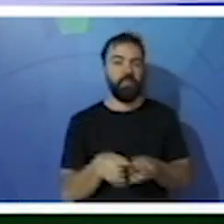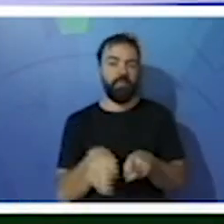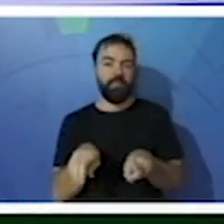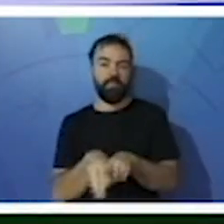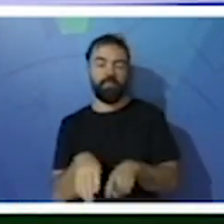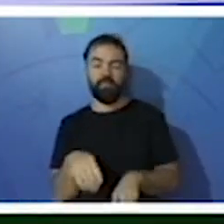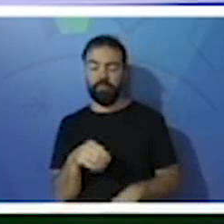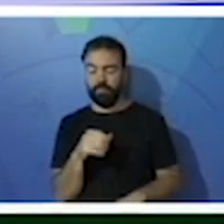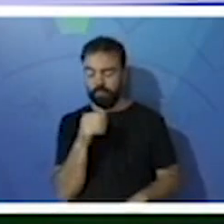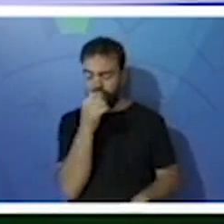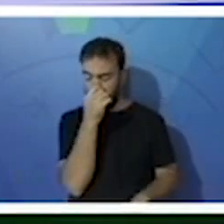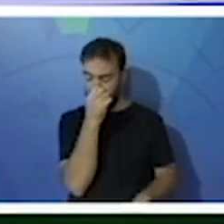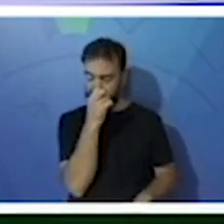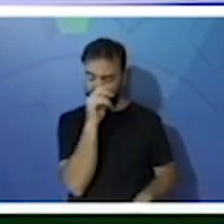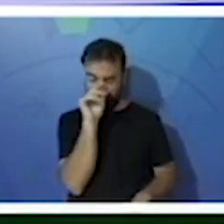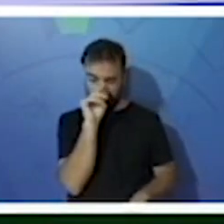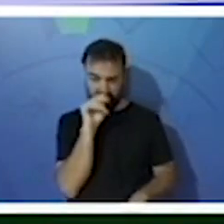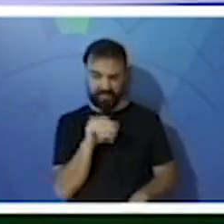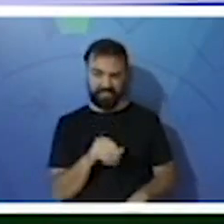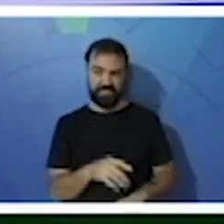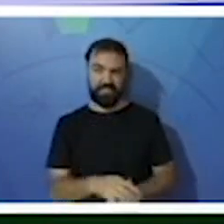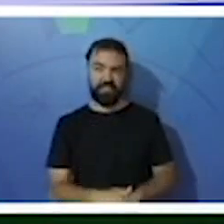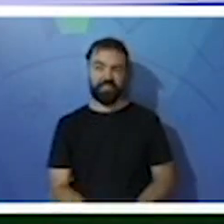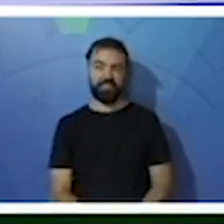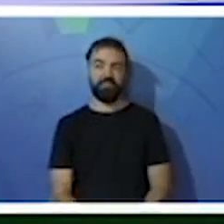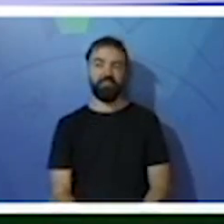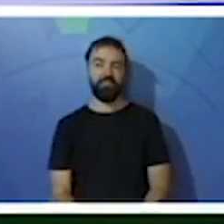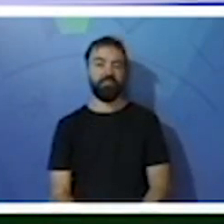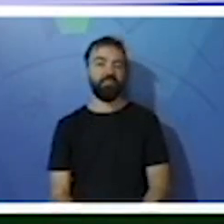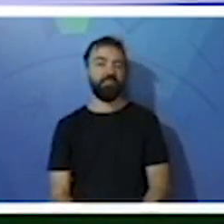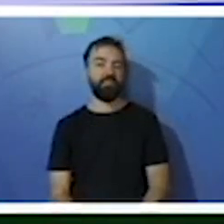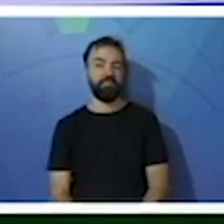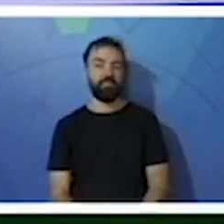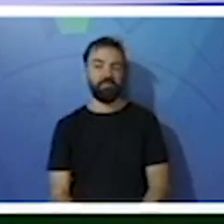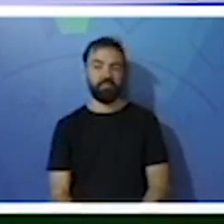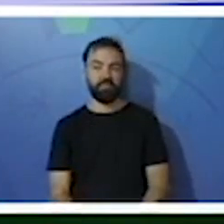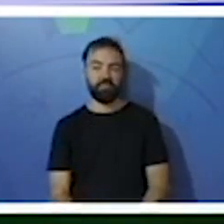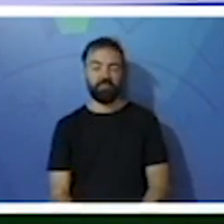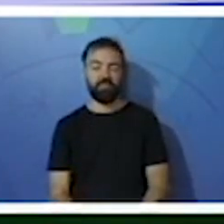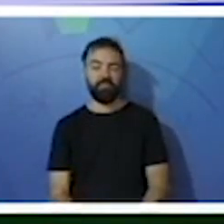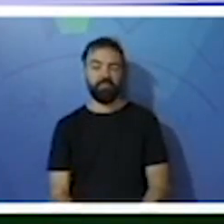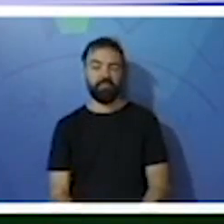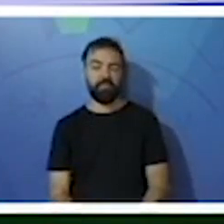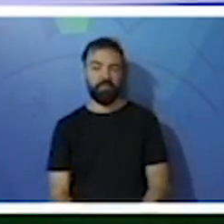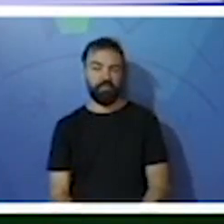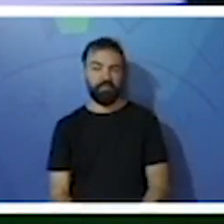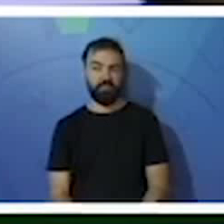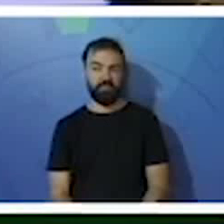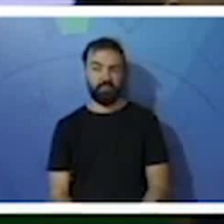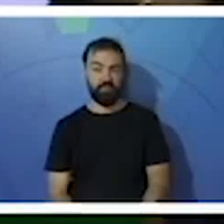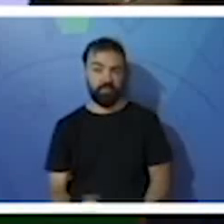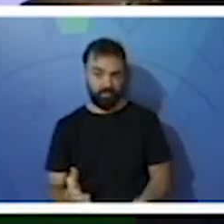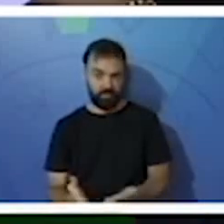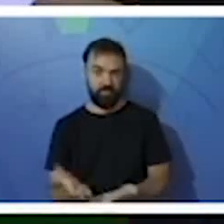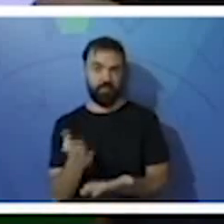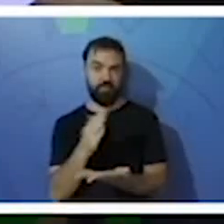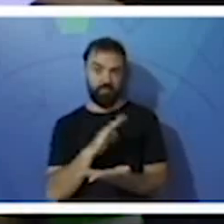Também a letrinha A. Sementes e frutos. Ok? Vamos para a